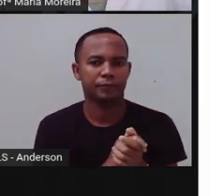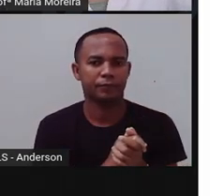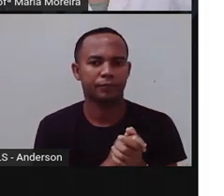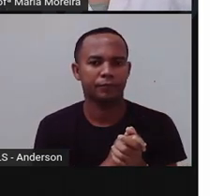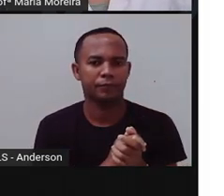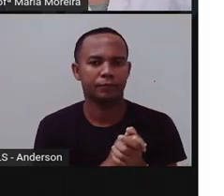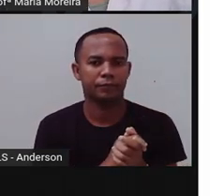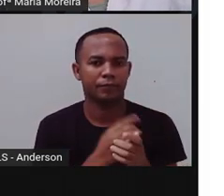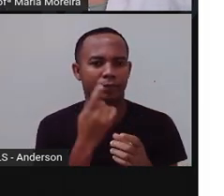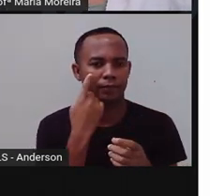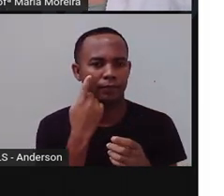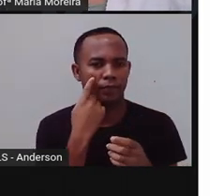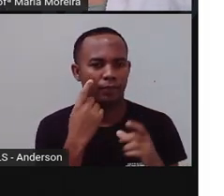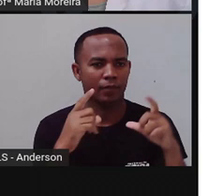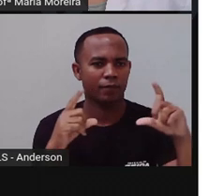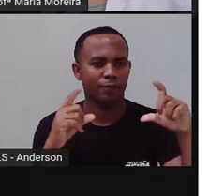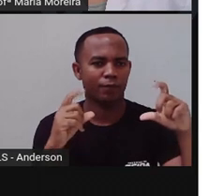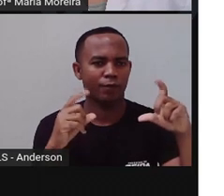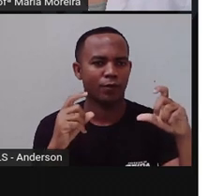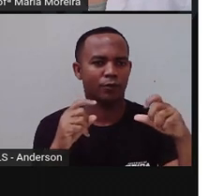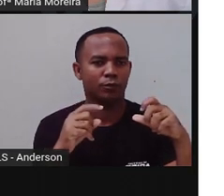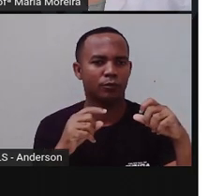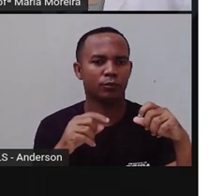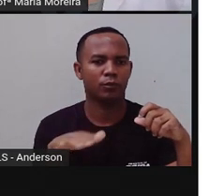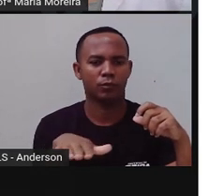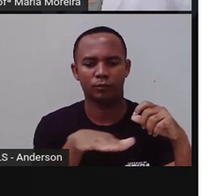Aí uma foto de uma escola municipal.